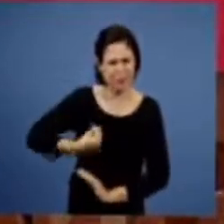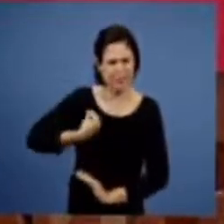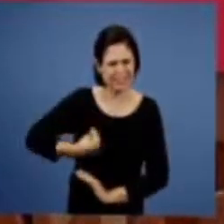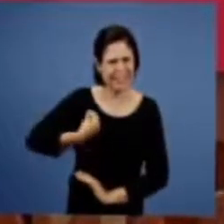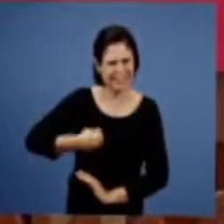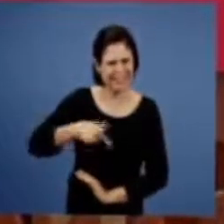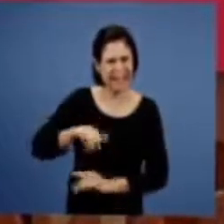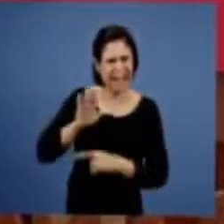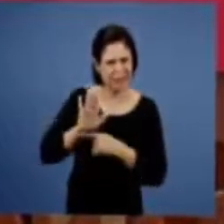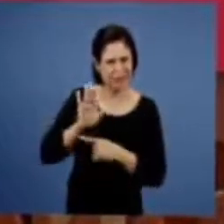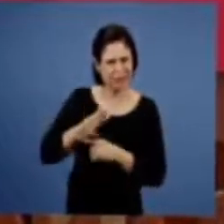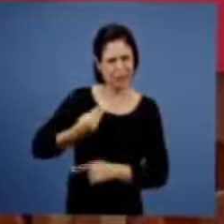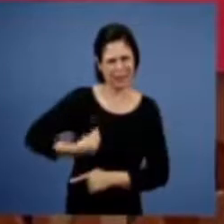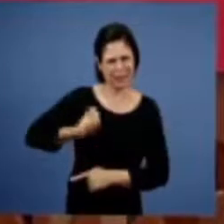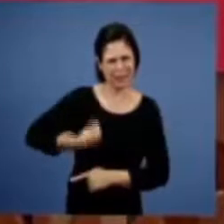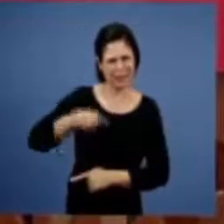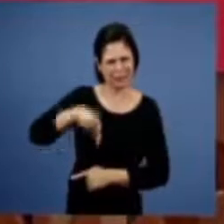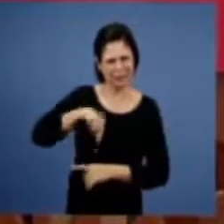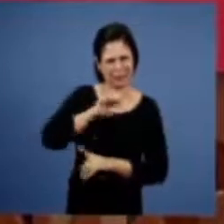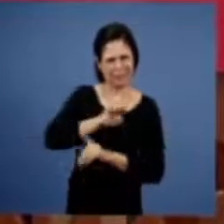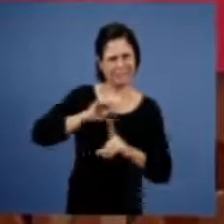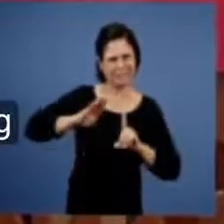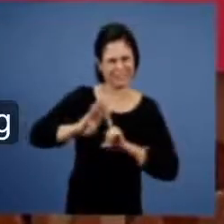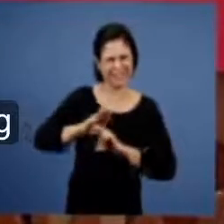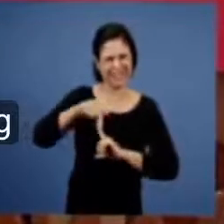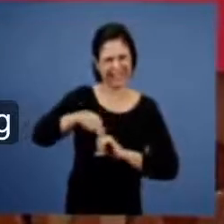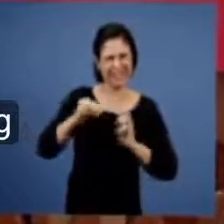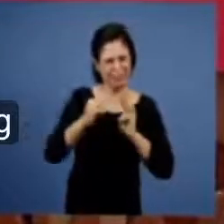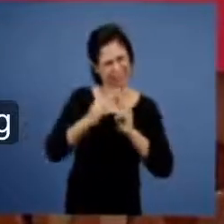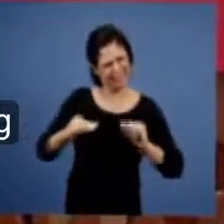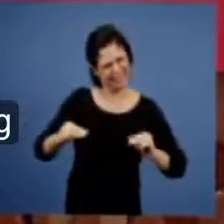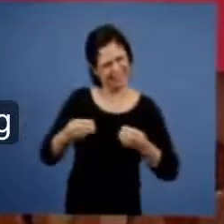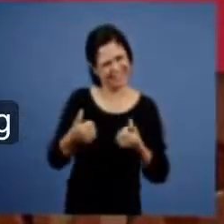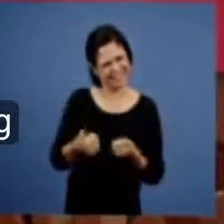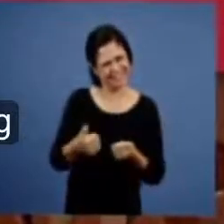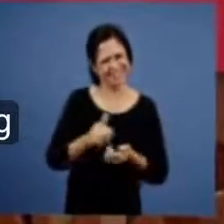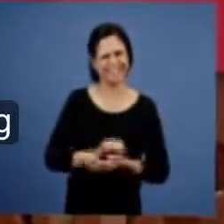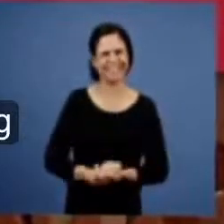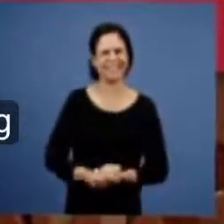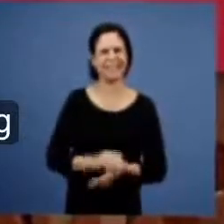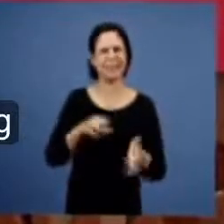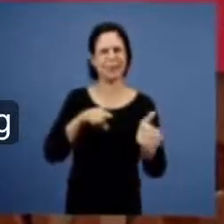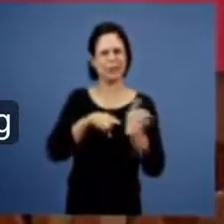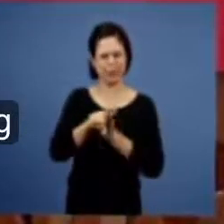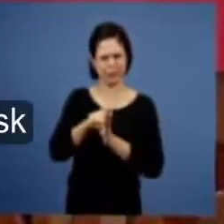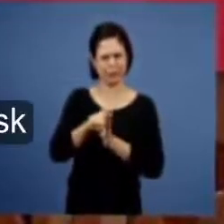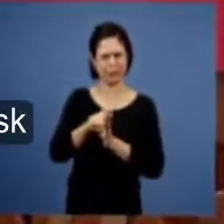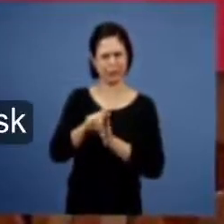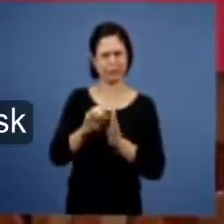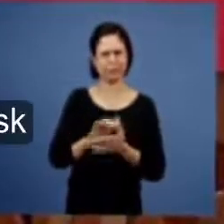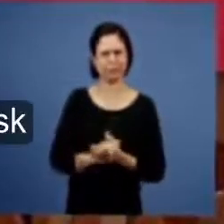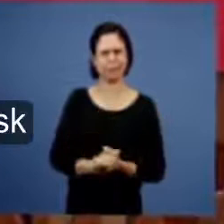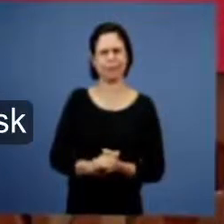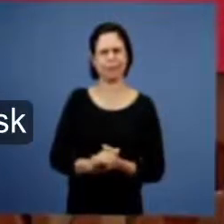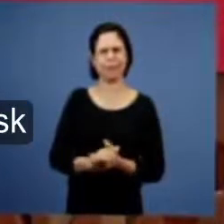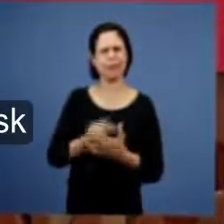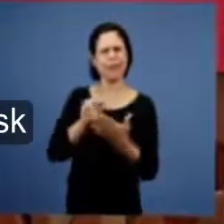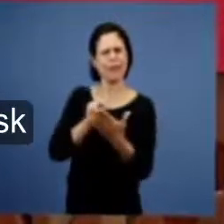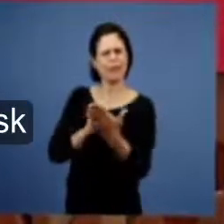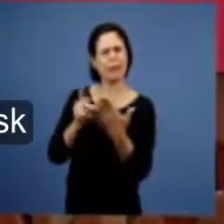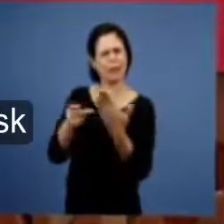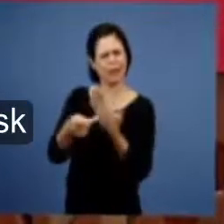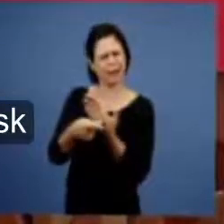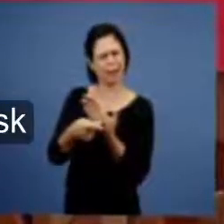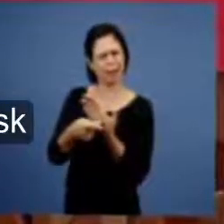seminário, para participar da nossa Escola Bíblica, aqui no Manaim. Então a pergunta diz, no entendimento da parábola do